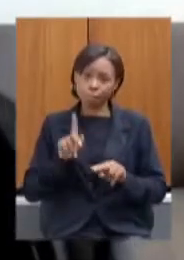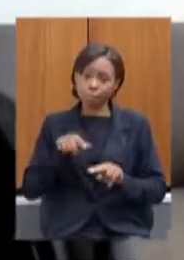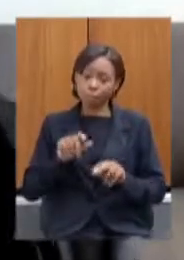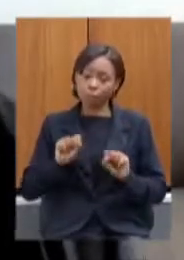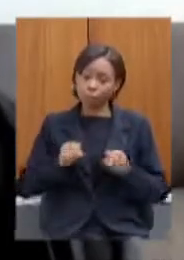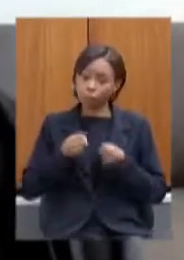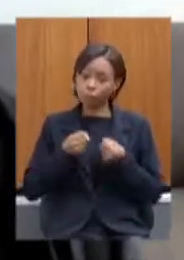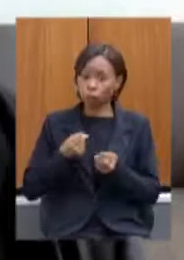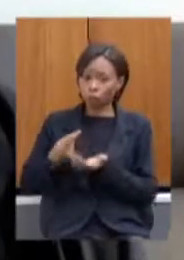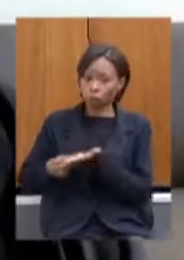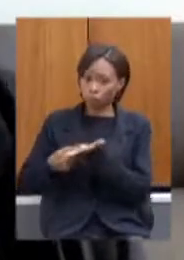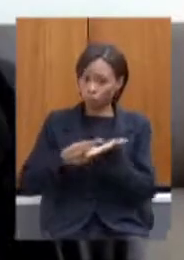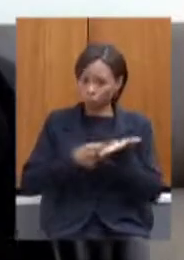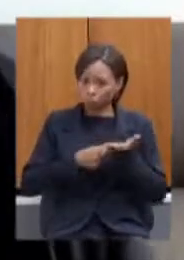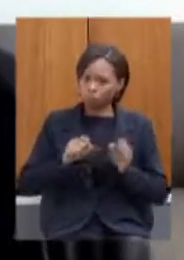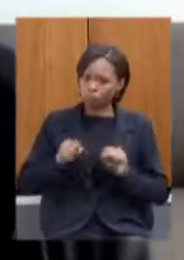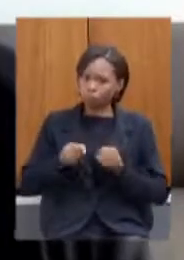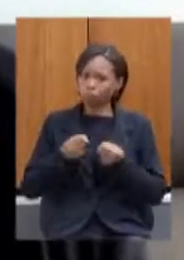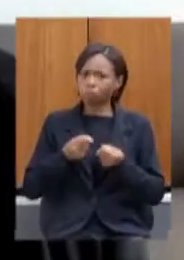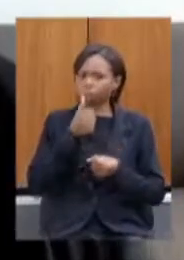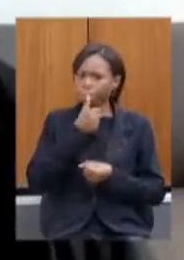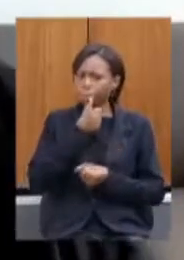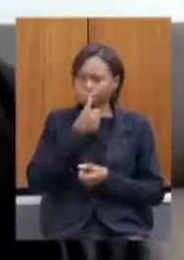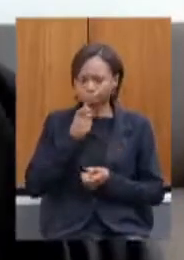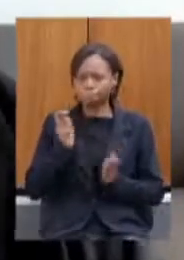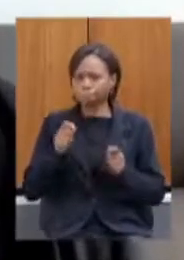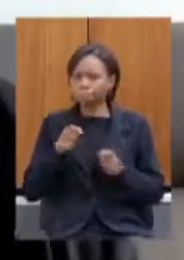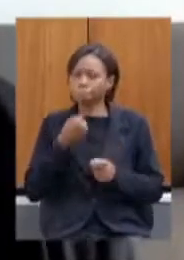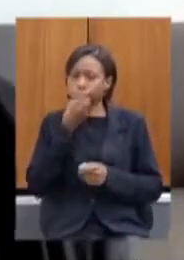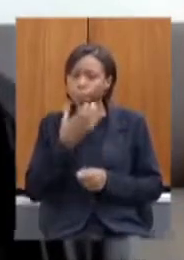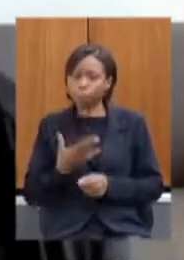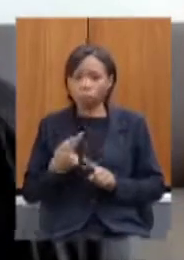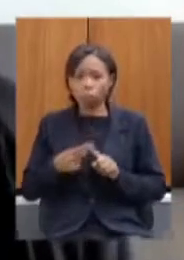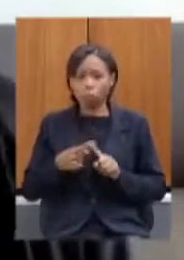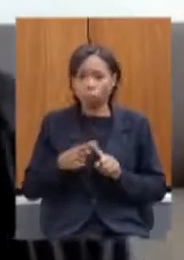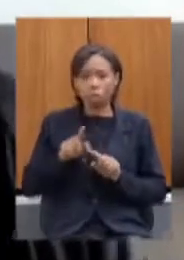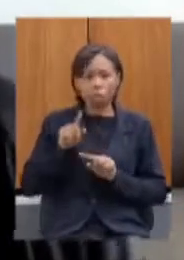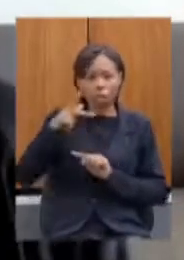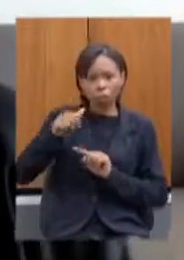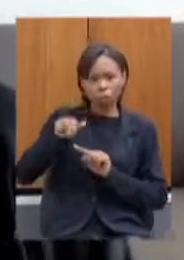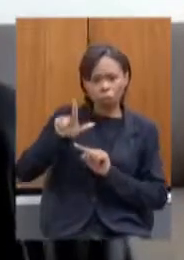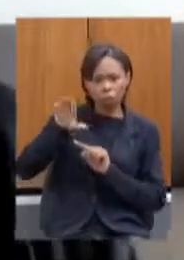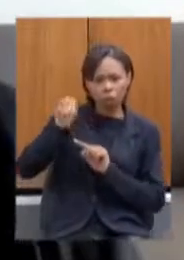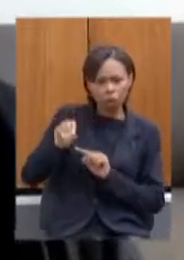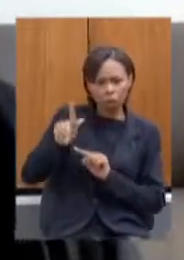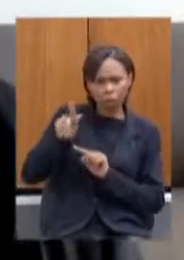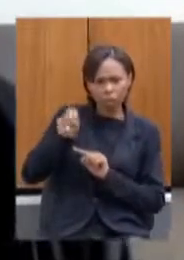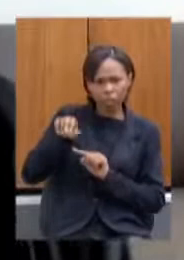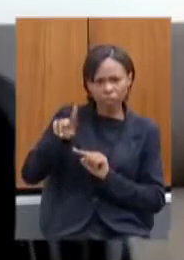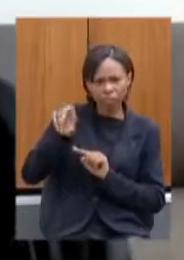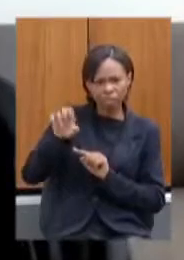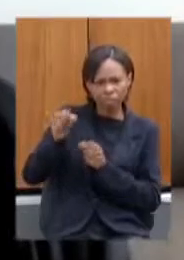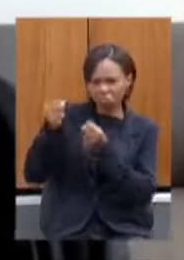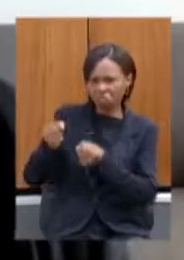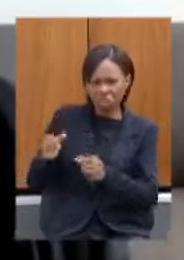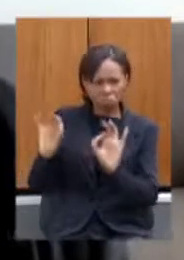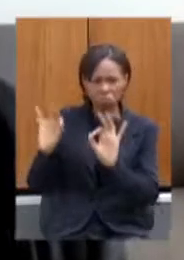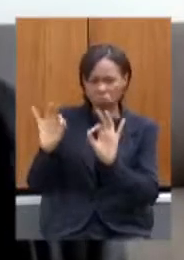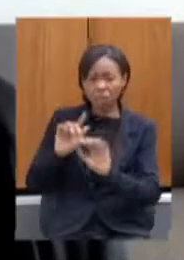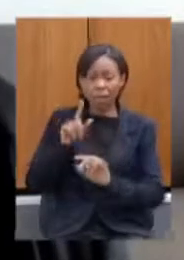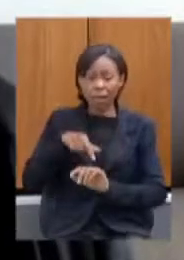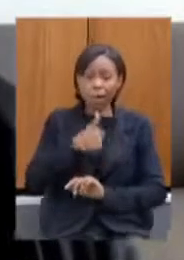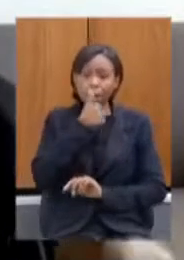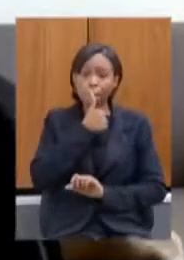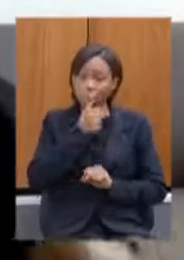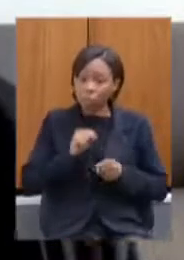negociação que acho que vale a pena até porque não pesa no bolso lá do Paulo Guedes lá do Ministério eu acho que é um esforço que deve ter